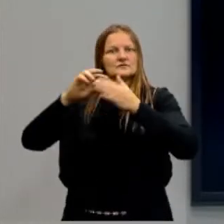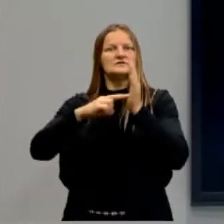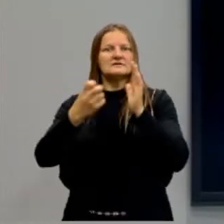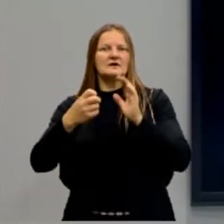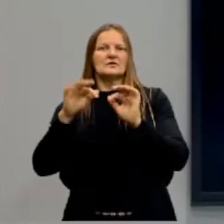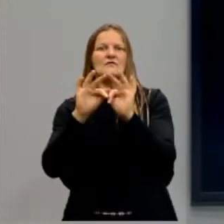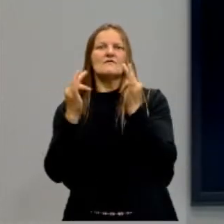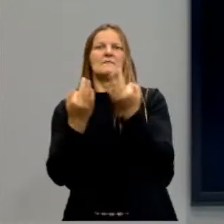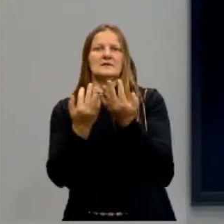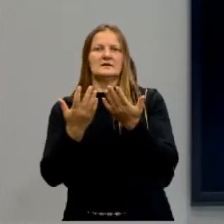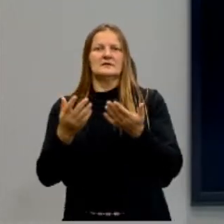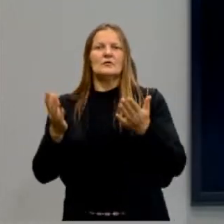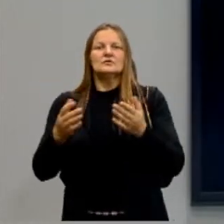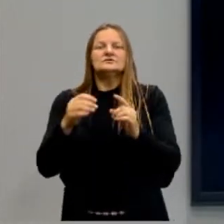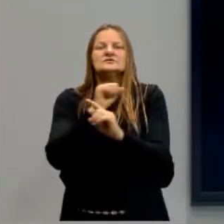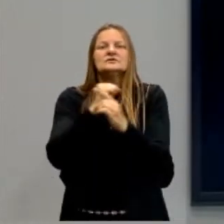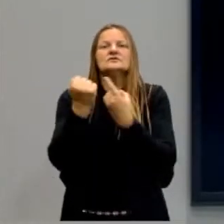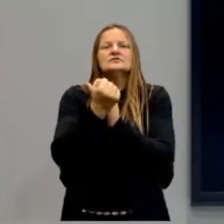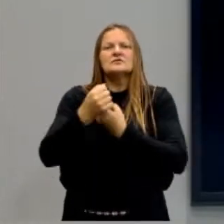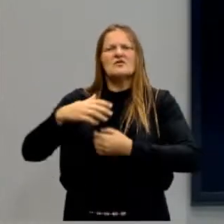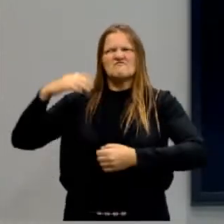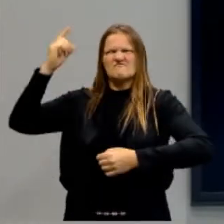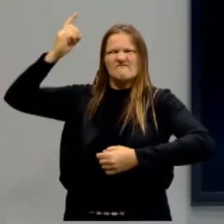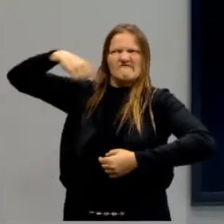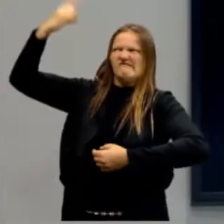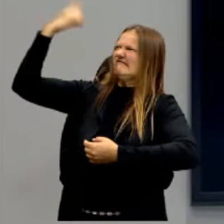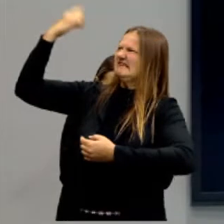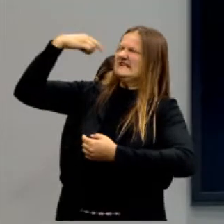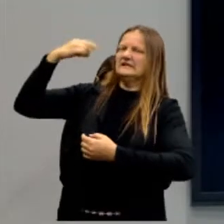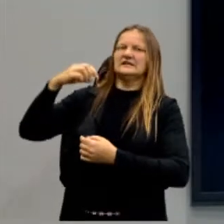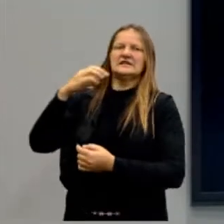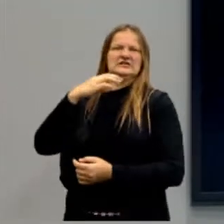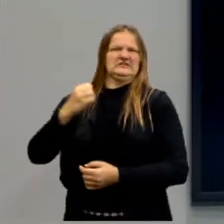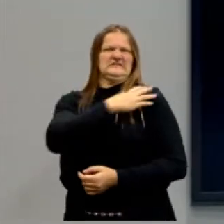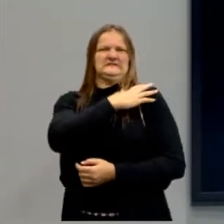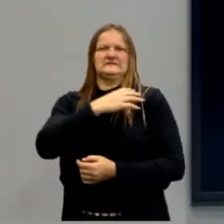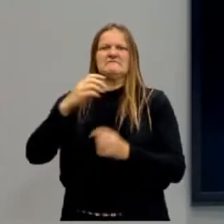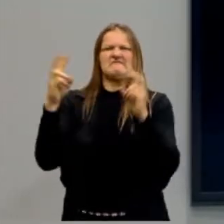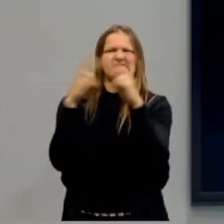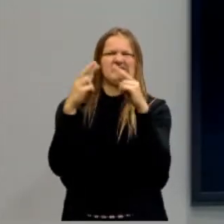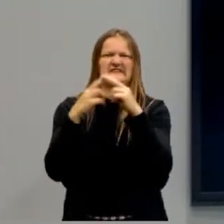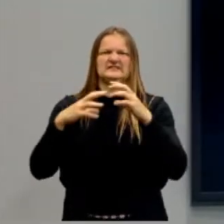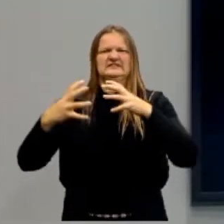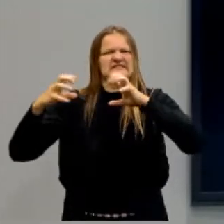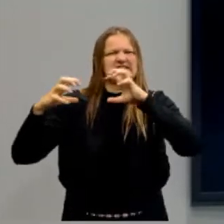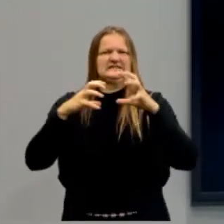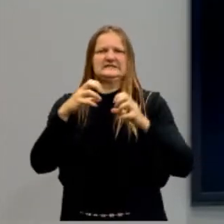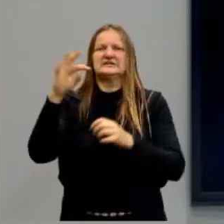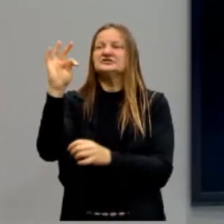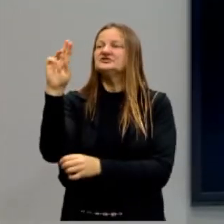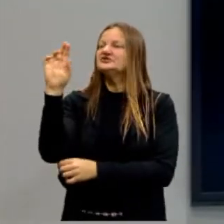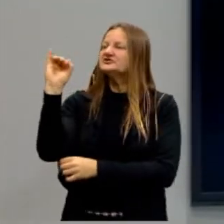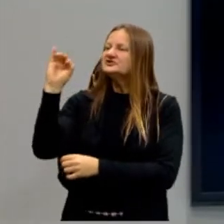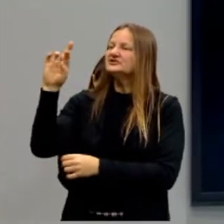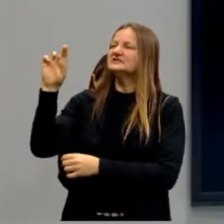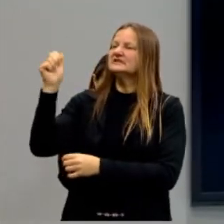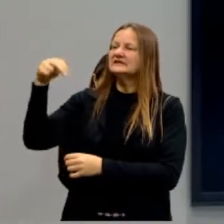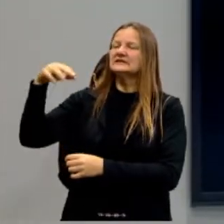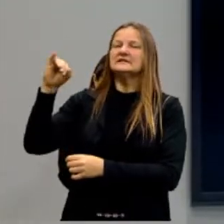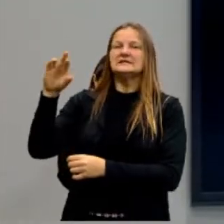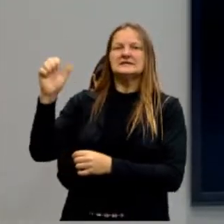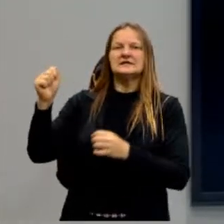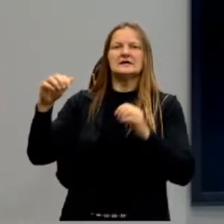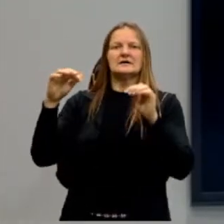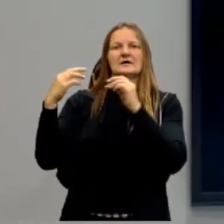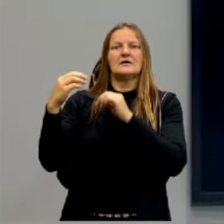Hoje, déspota tem associado com tirano, a pessoa mais violenta, agressiva, um tirano mesmo. Um dos gregos é o